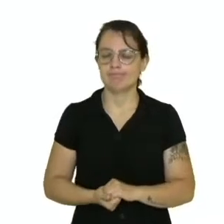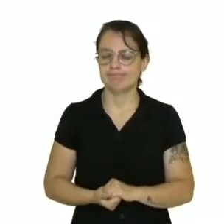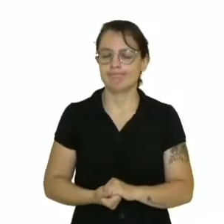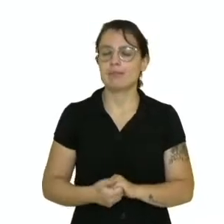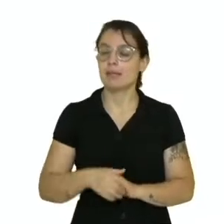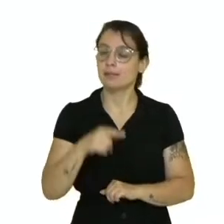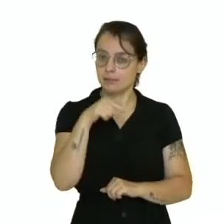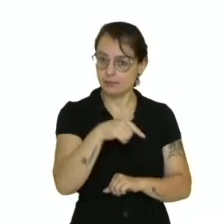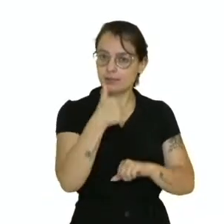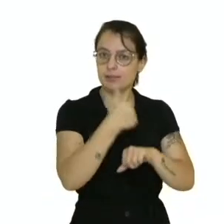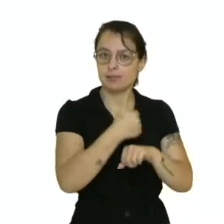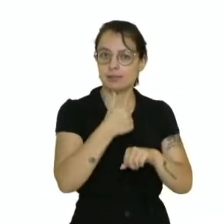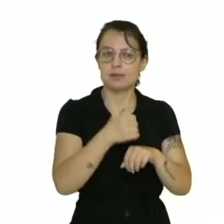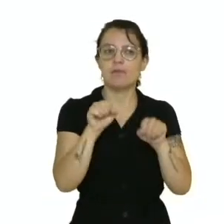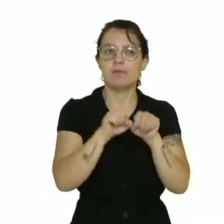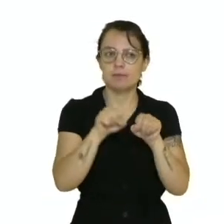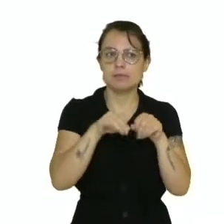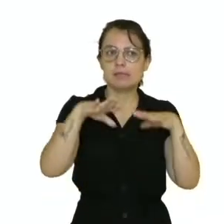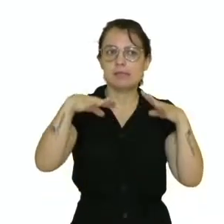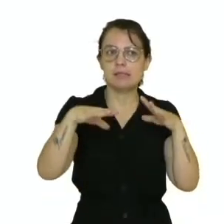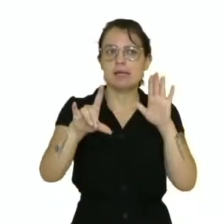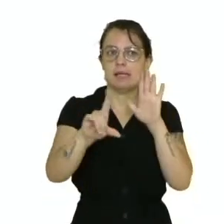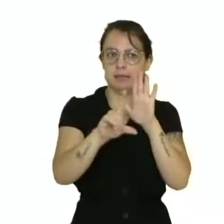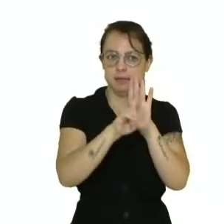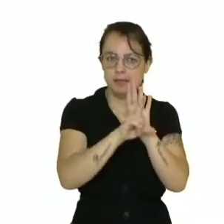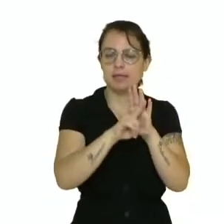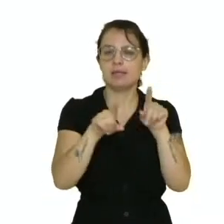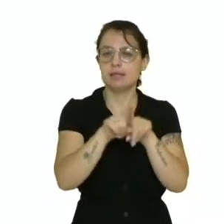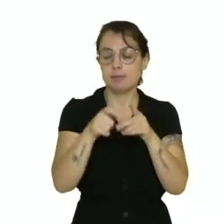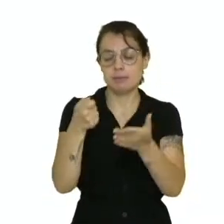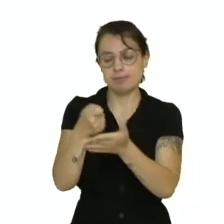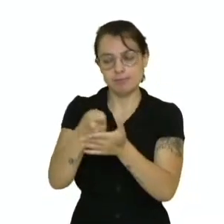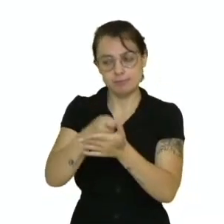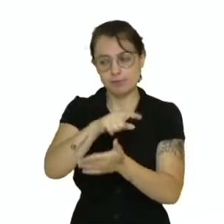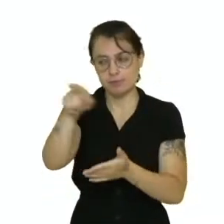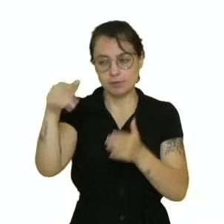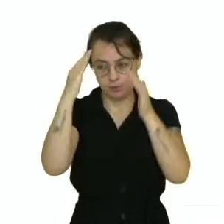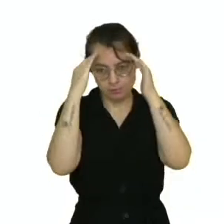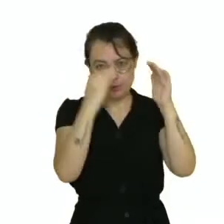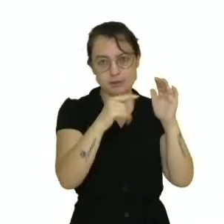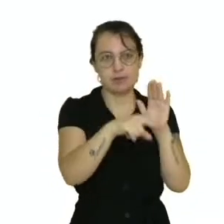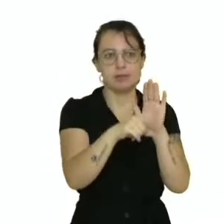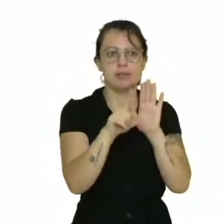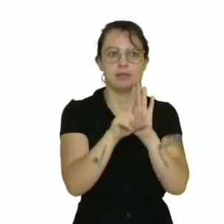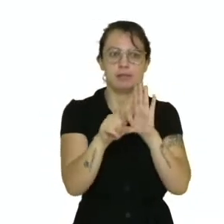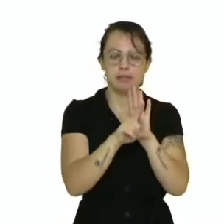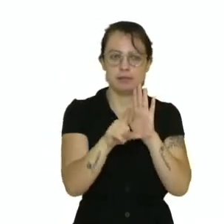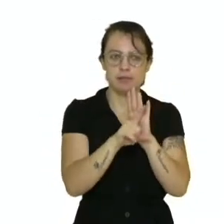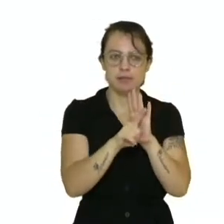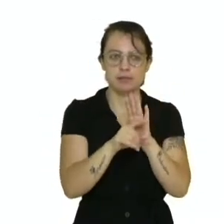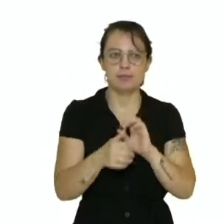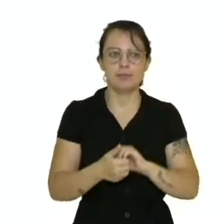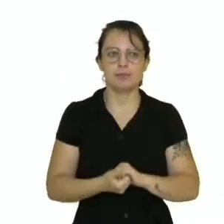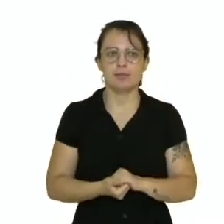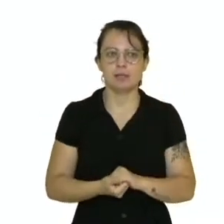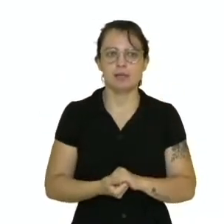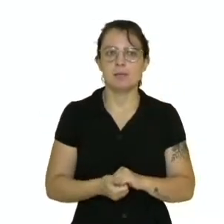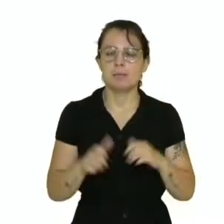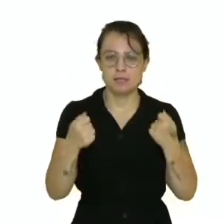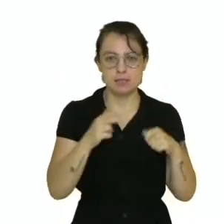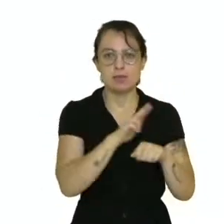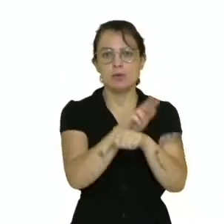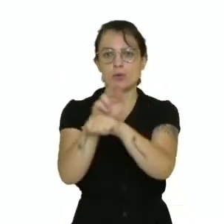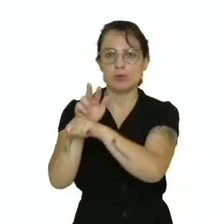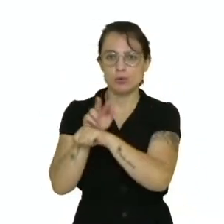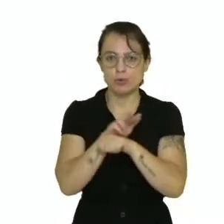legislação vigente, responsabilizar-se pelo patrimônio público escolar recebido no ato da posse, zelar